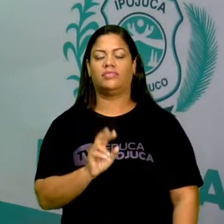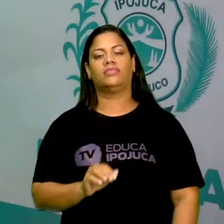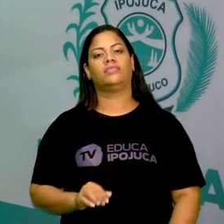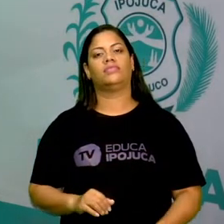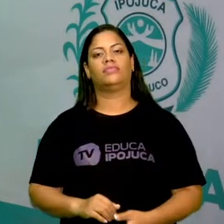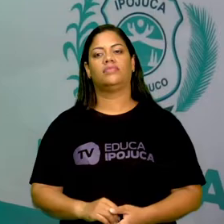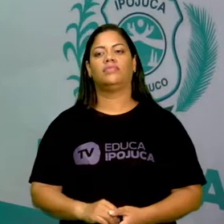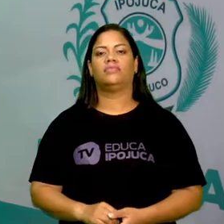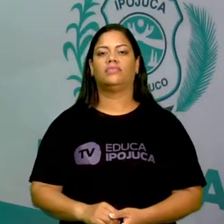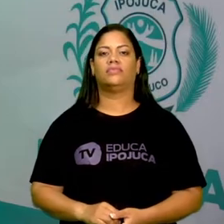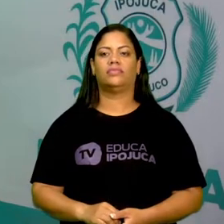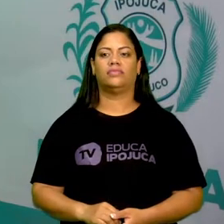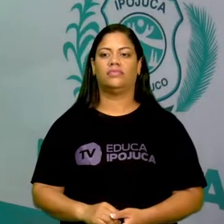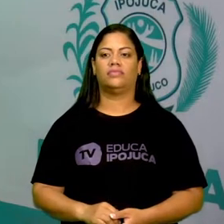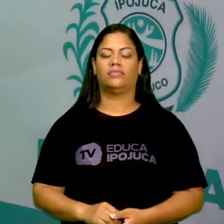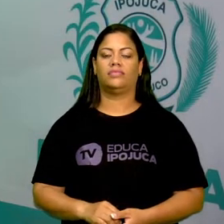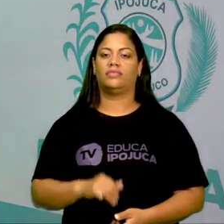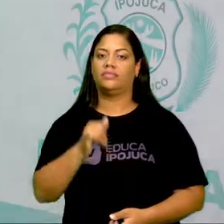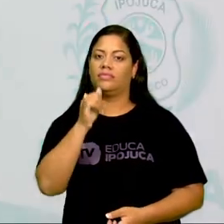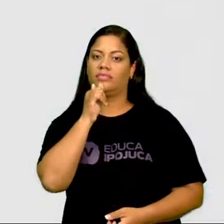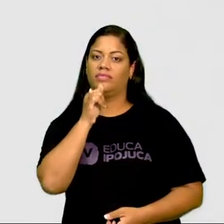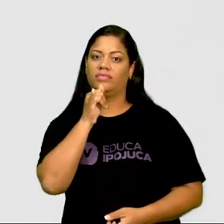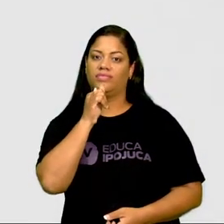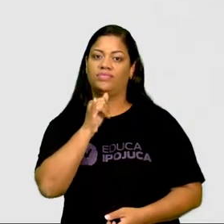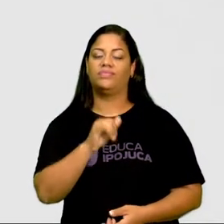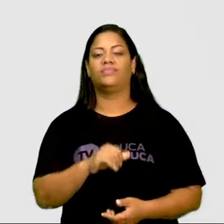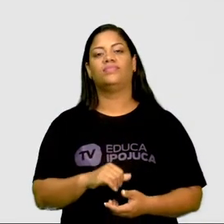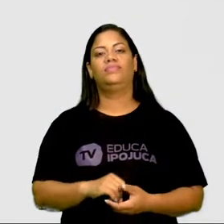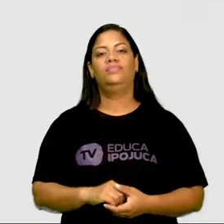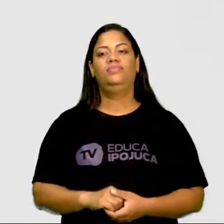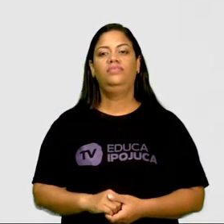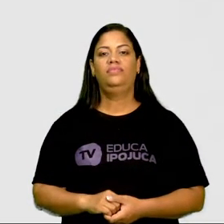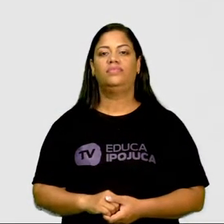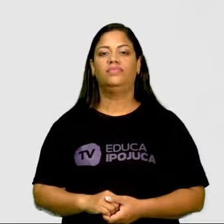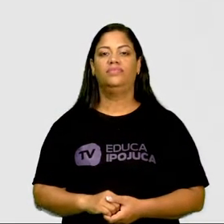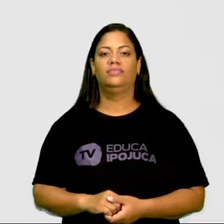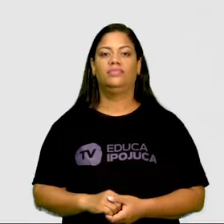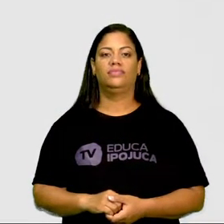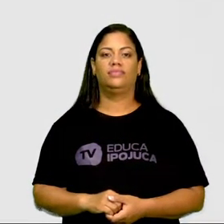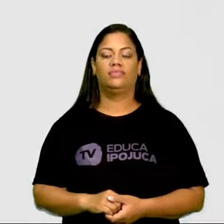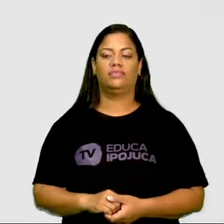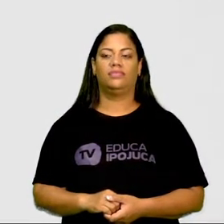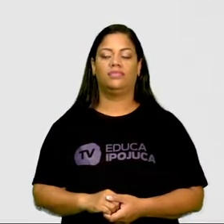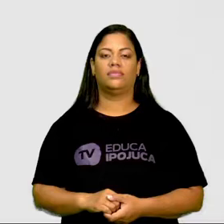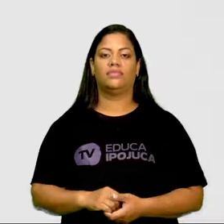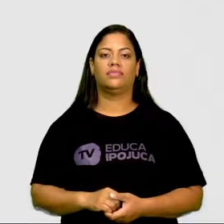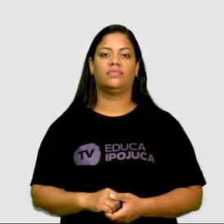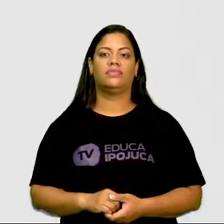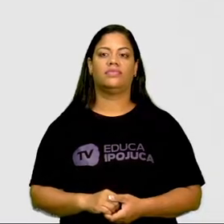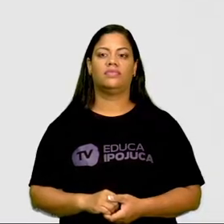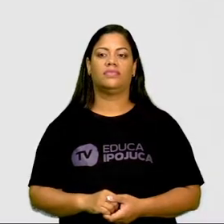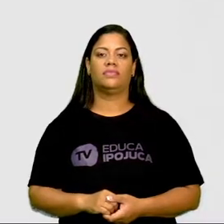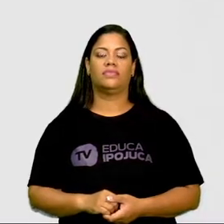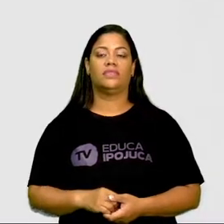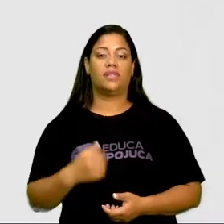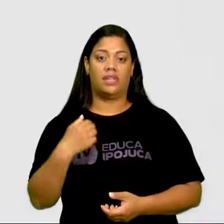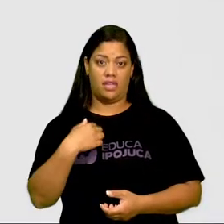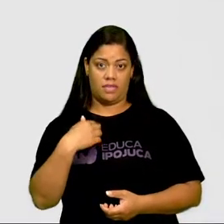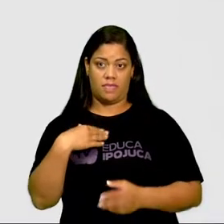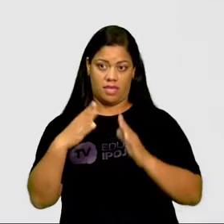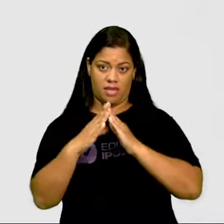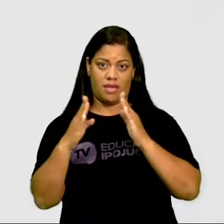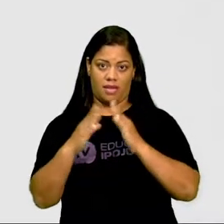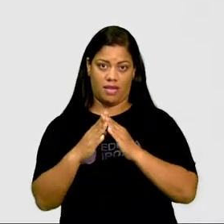mais um exemplo de pontos de referência. Aí o Carlos diz assim, moro em frente à